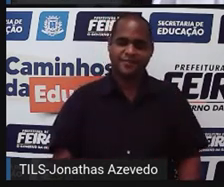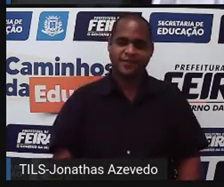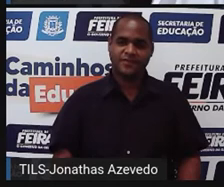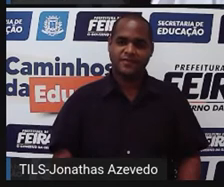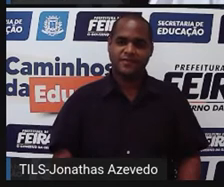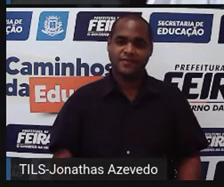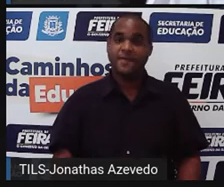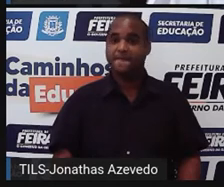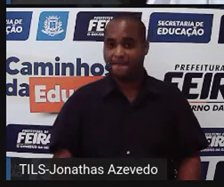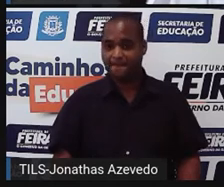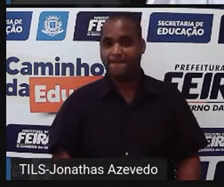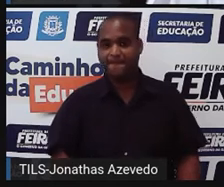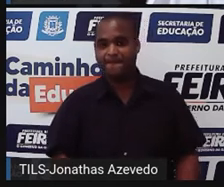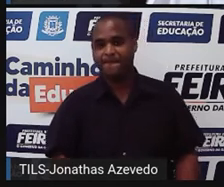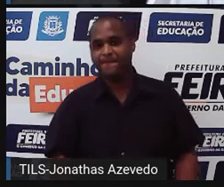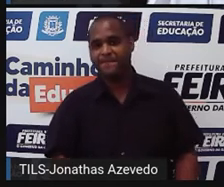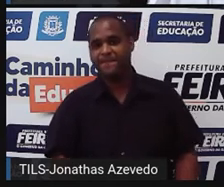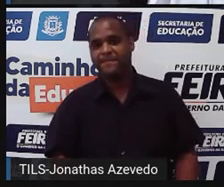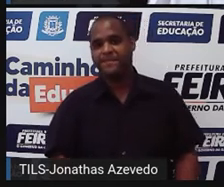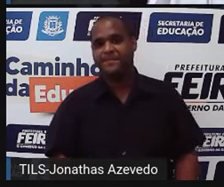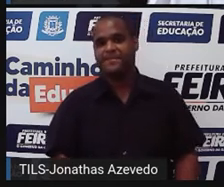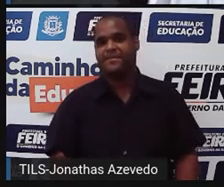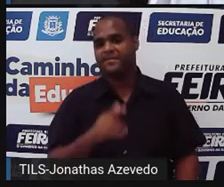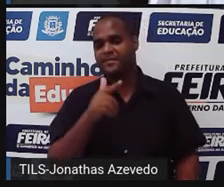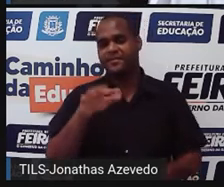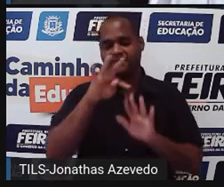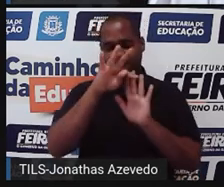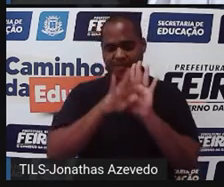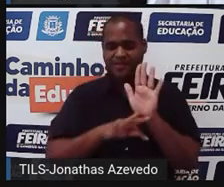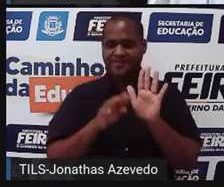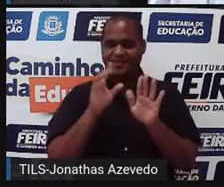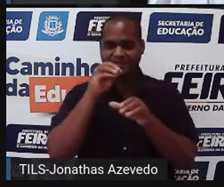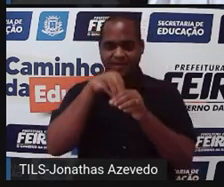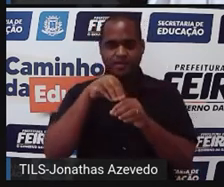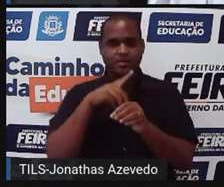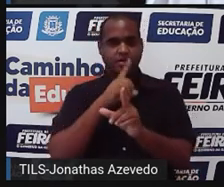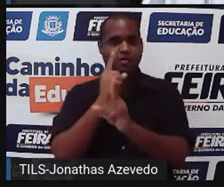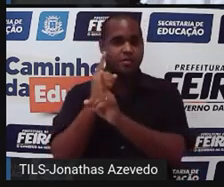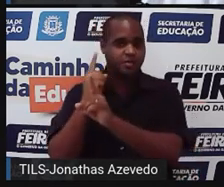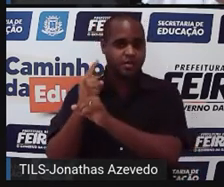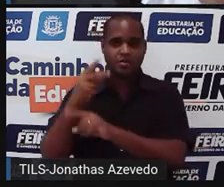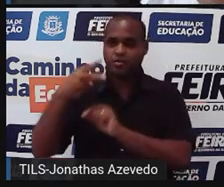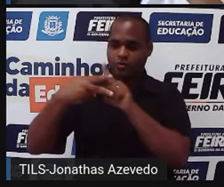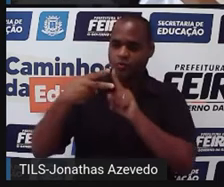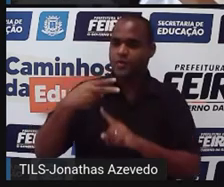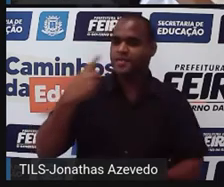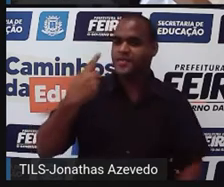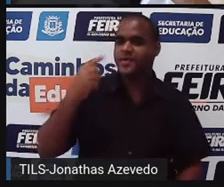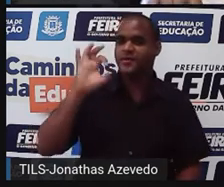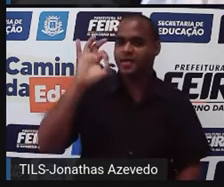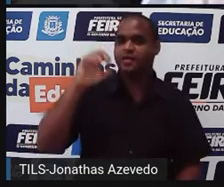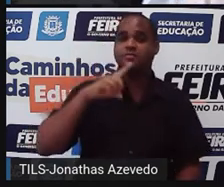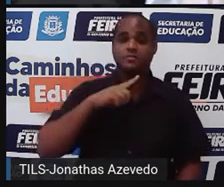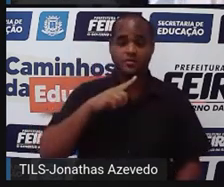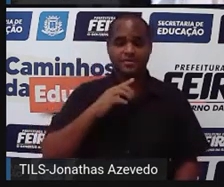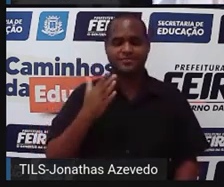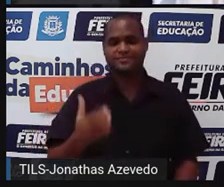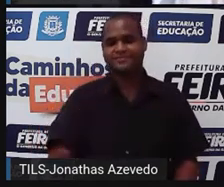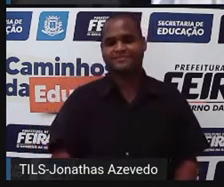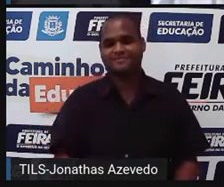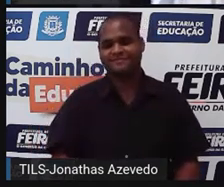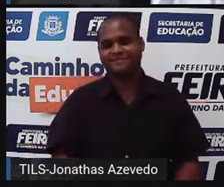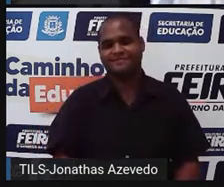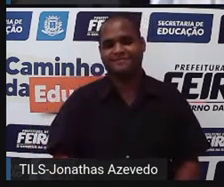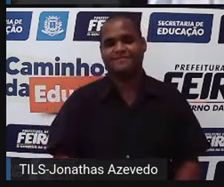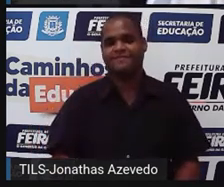Bom, tem um textozinho ali dentro que diz encontramos duas equações do primeiro grau, a gente encontrou, e